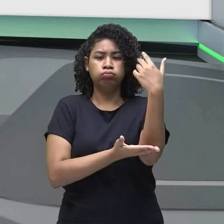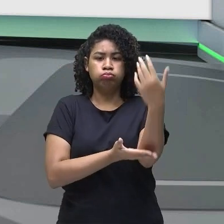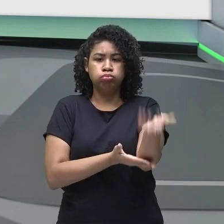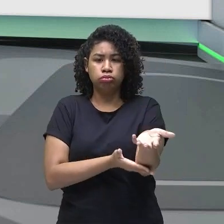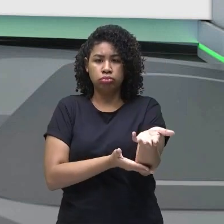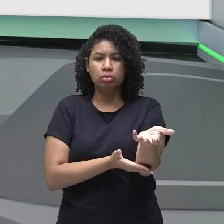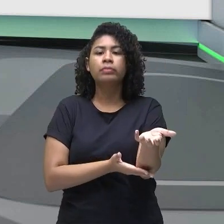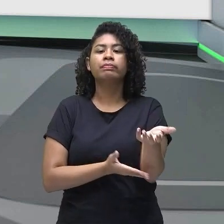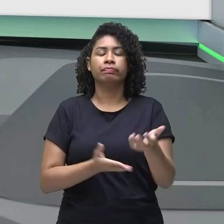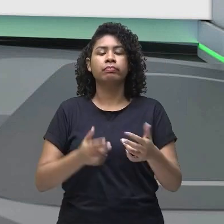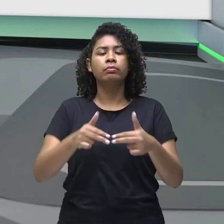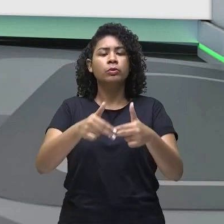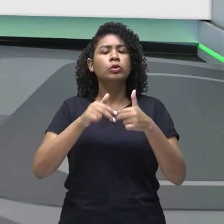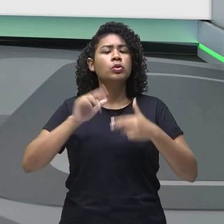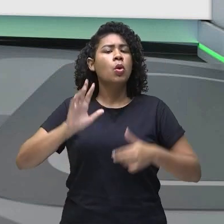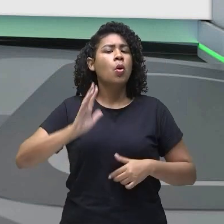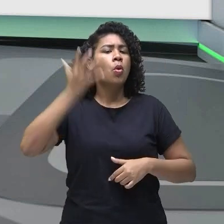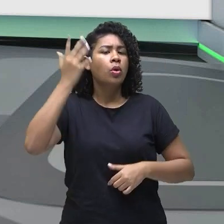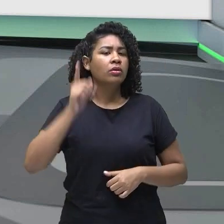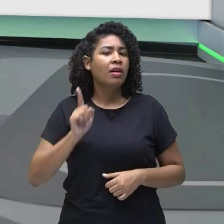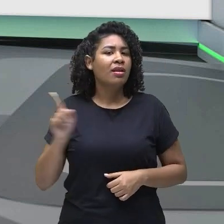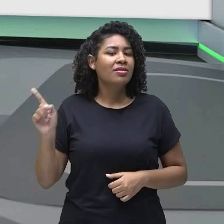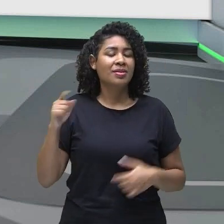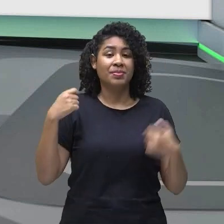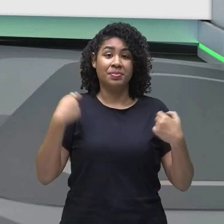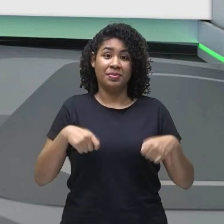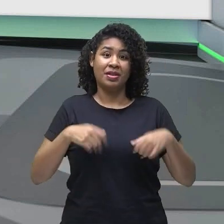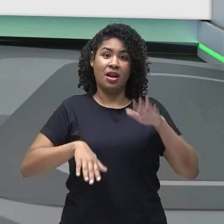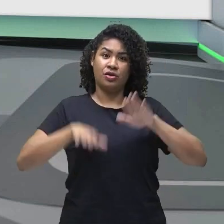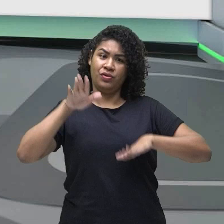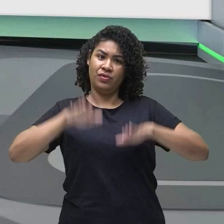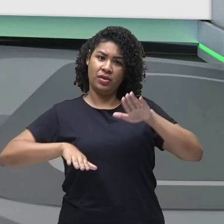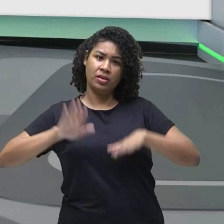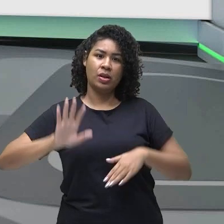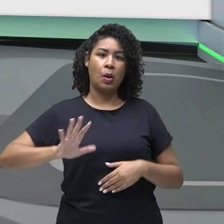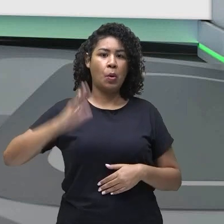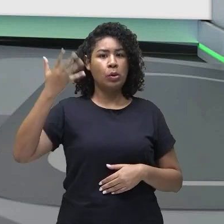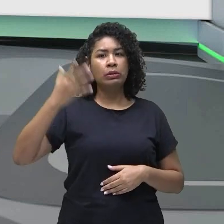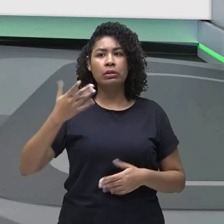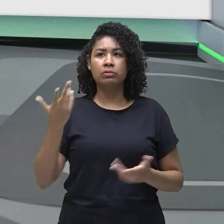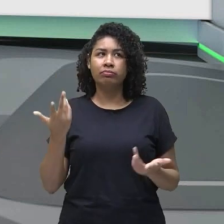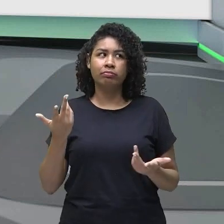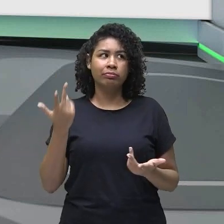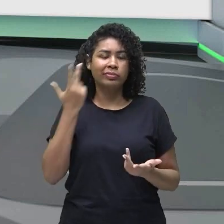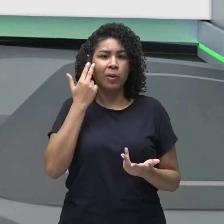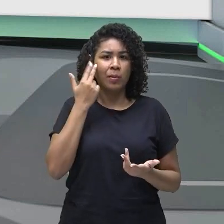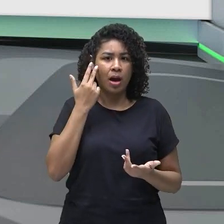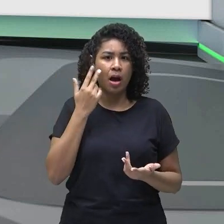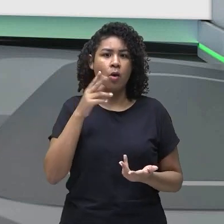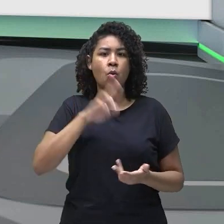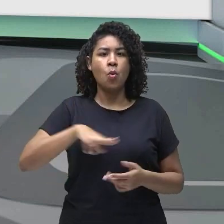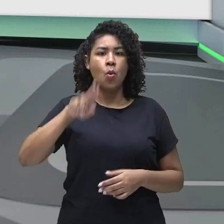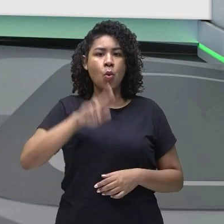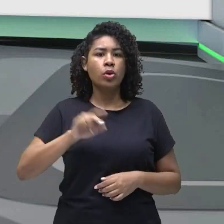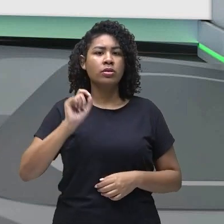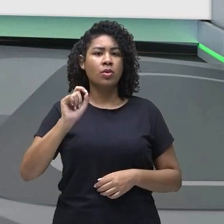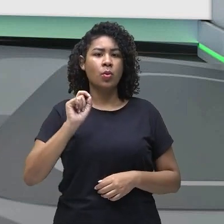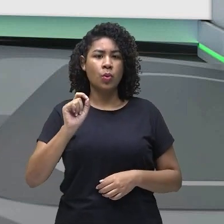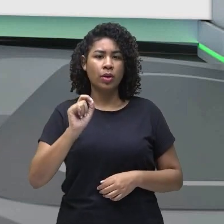desmatamento às vezes acontece de forma mecânica, com o uso de